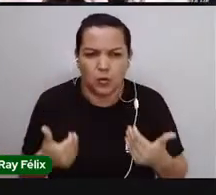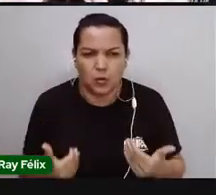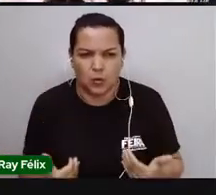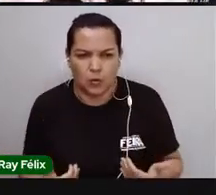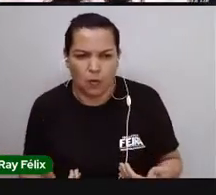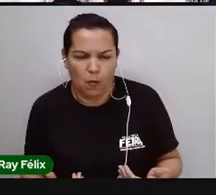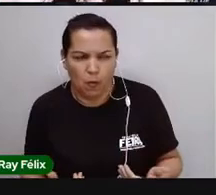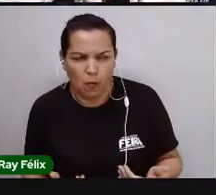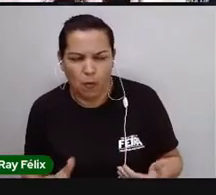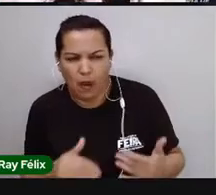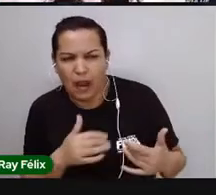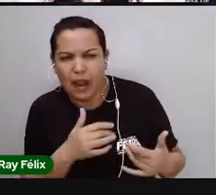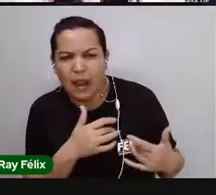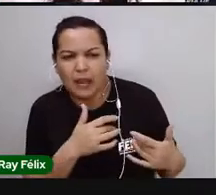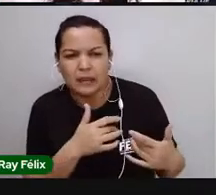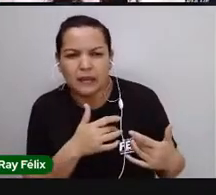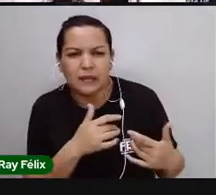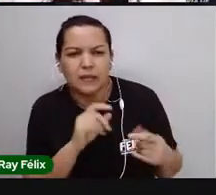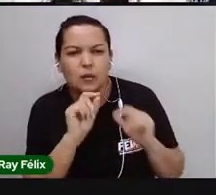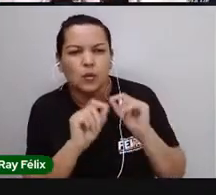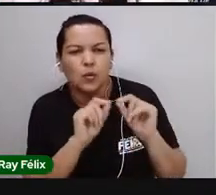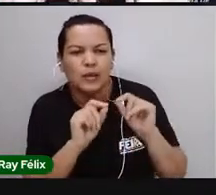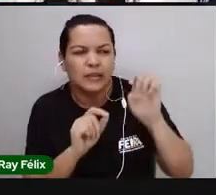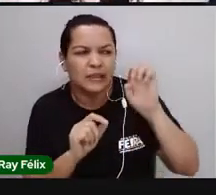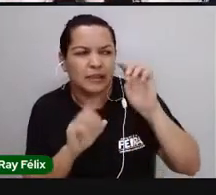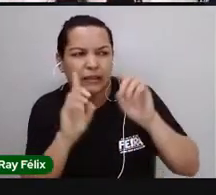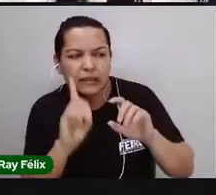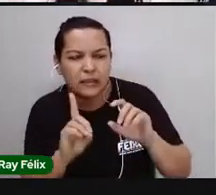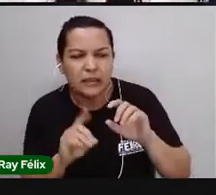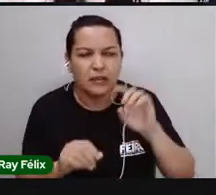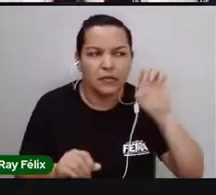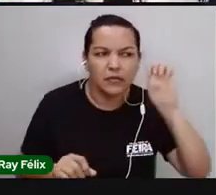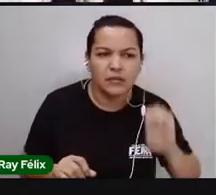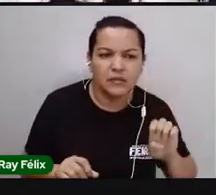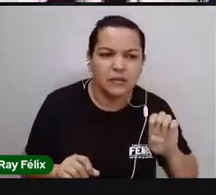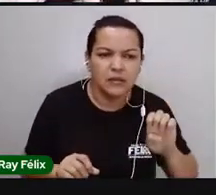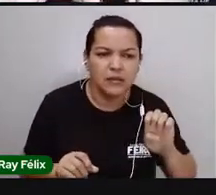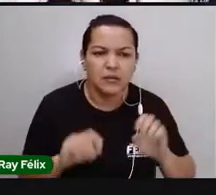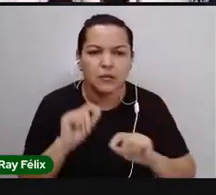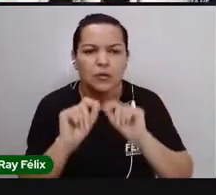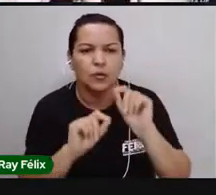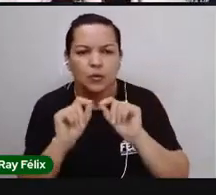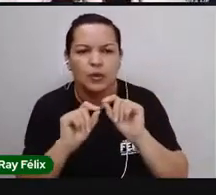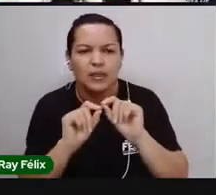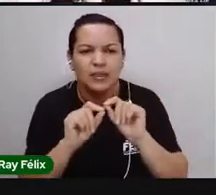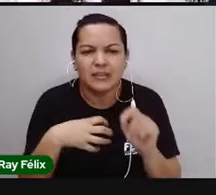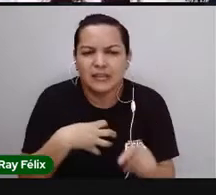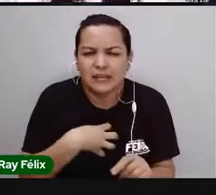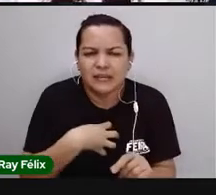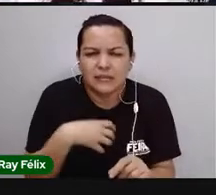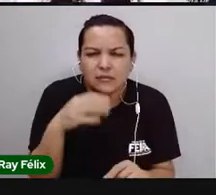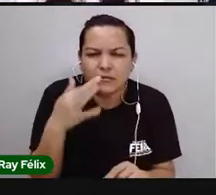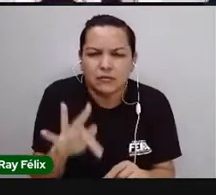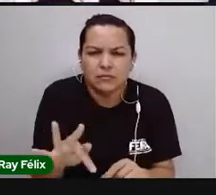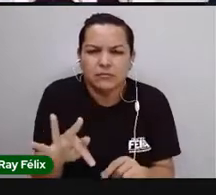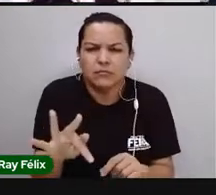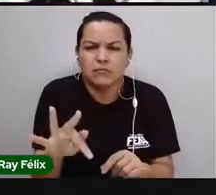tem aqui, do lado direito do meu corpo? E do lado esquerdo? E se eu sinto uma dor